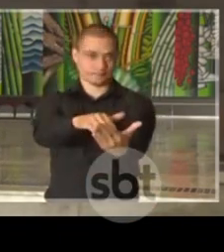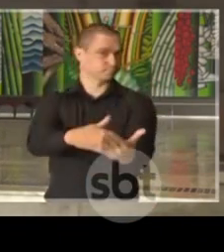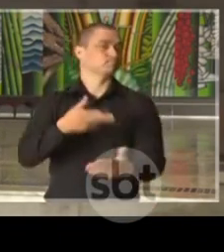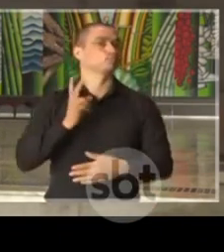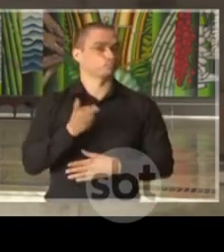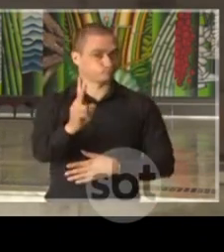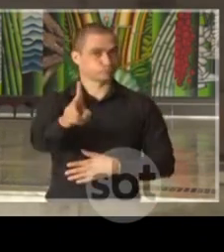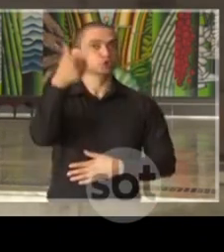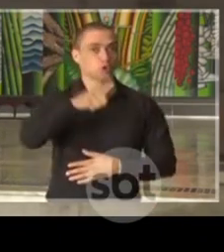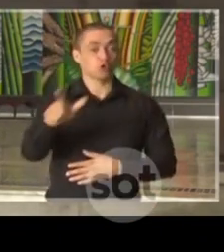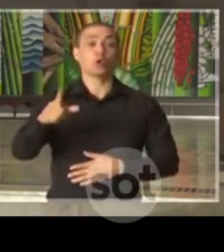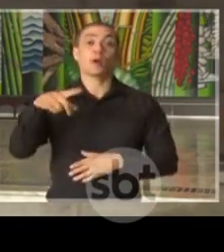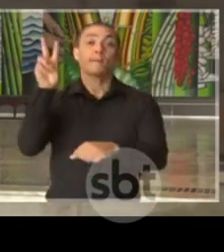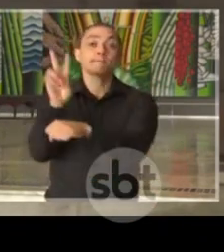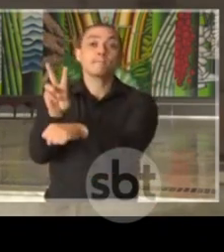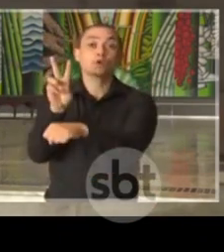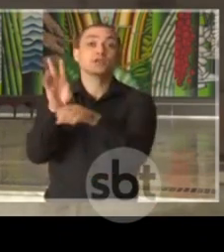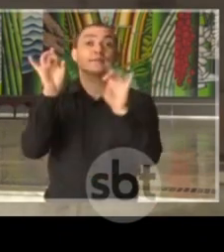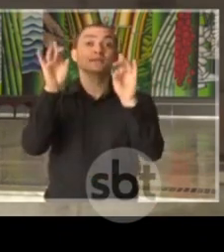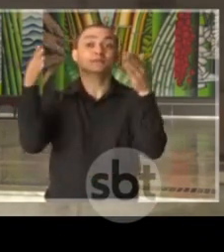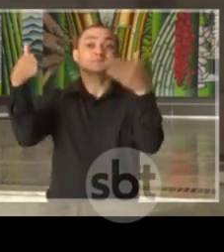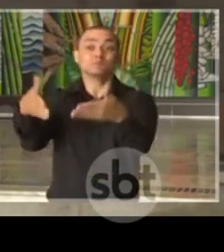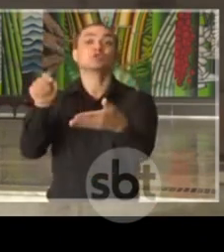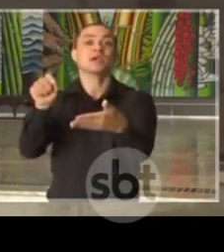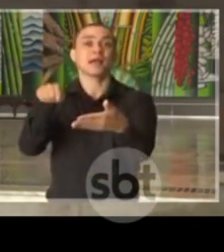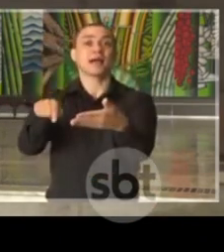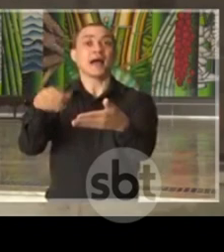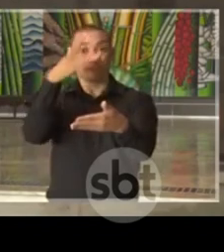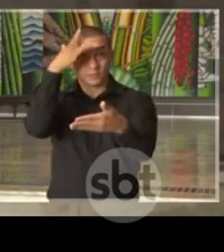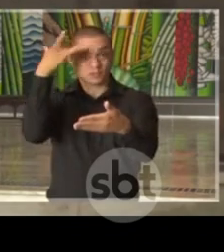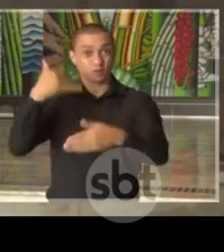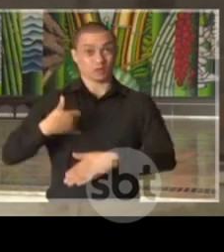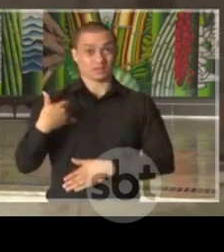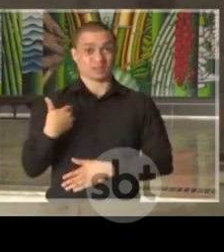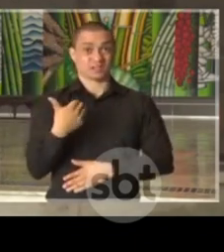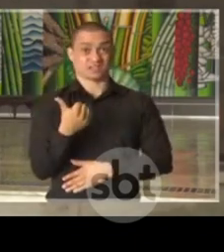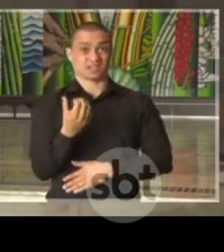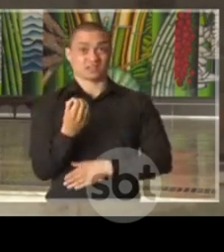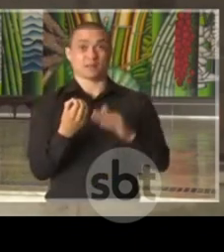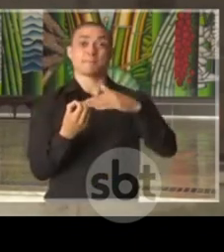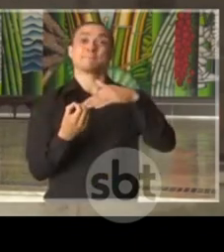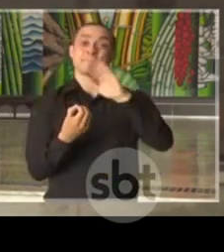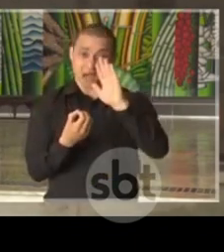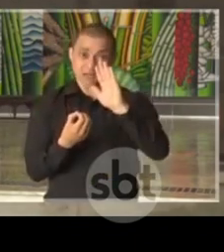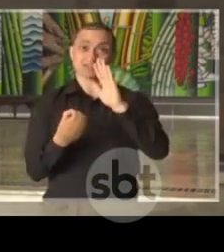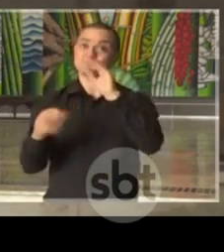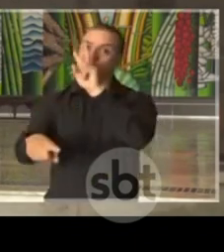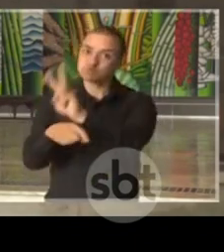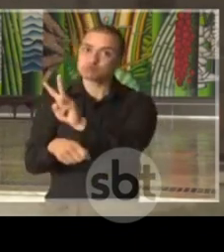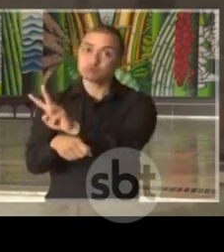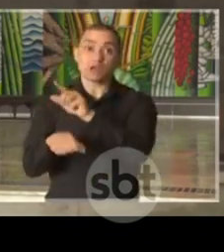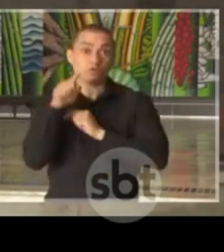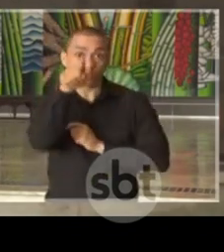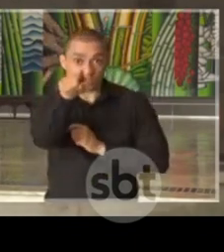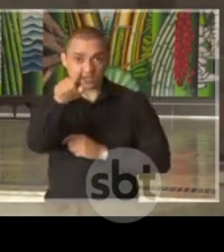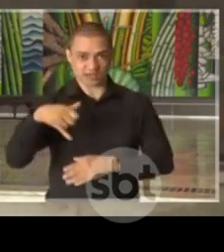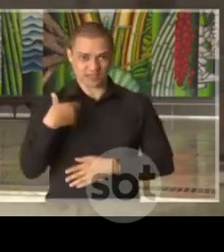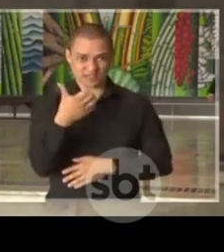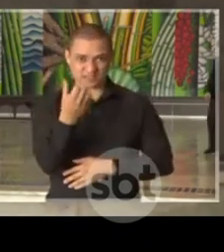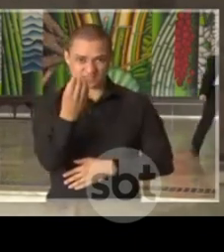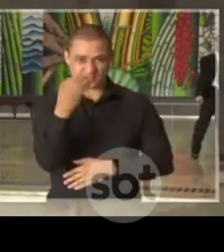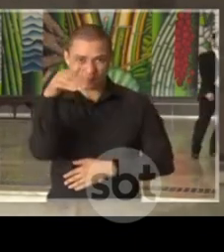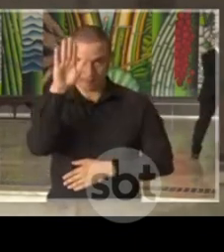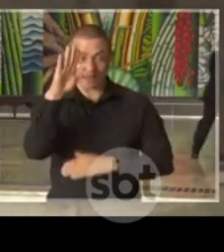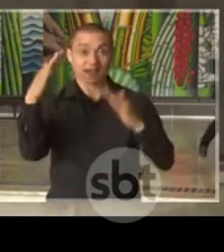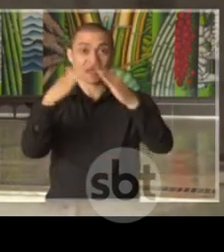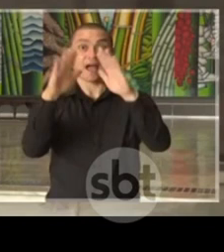Protejam especialmente as pessoas com mais de 60 anos. E você que tem mais de 60 anos e pode permanecer em